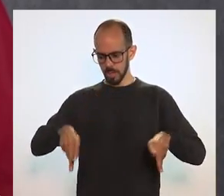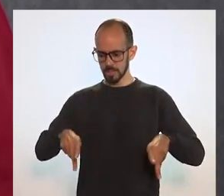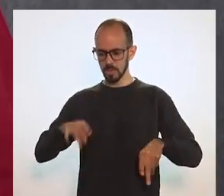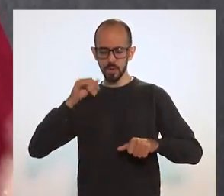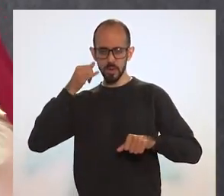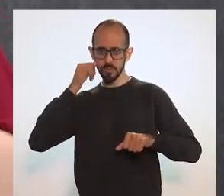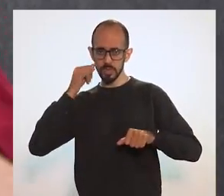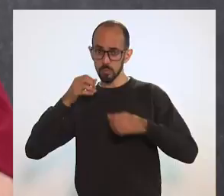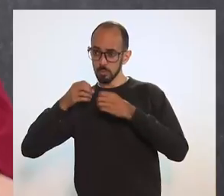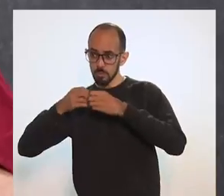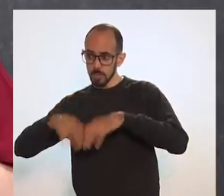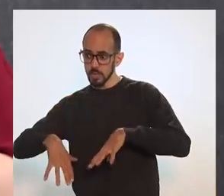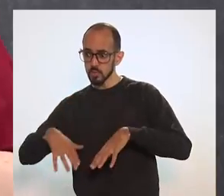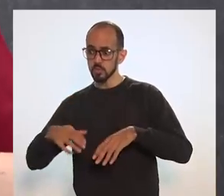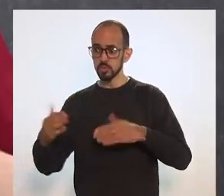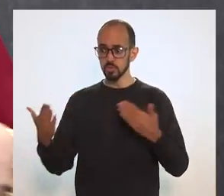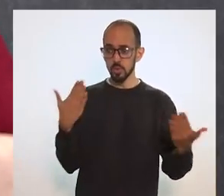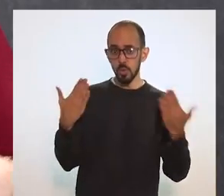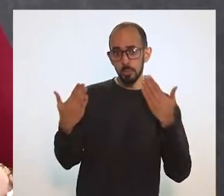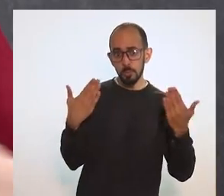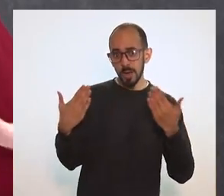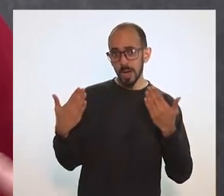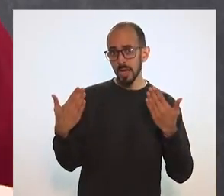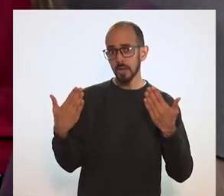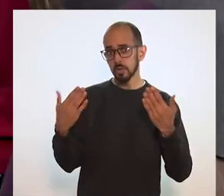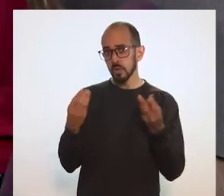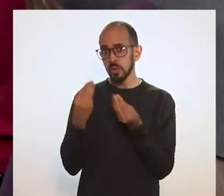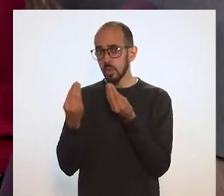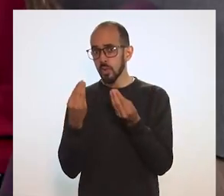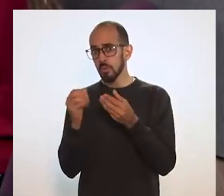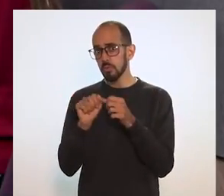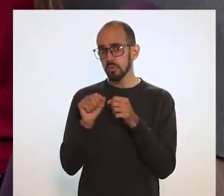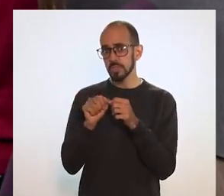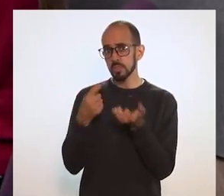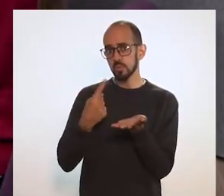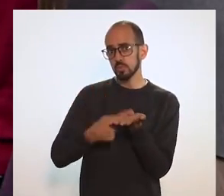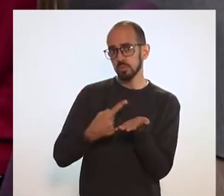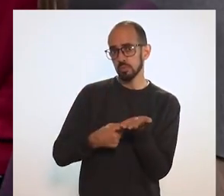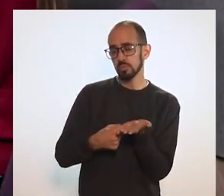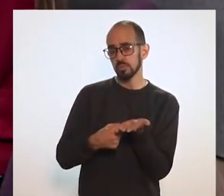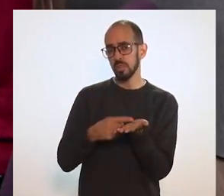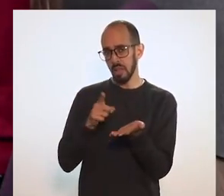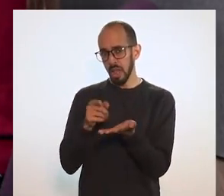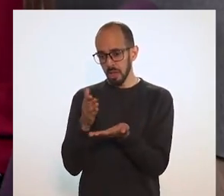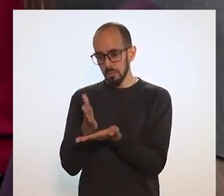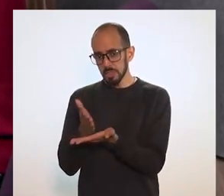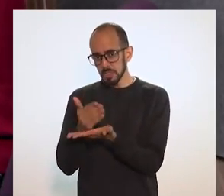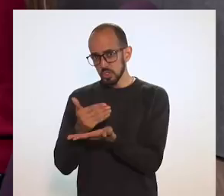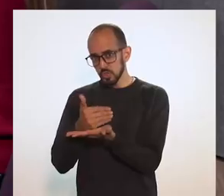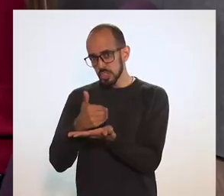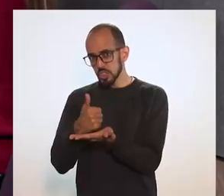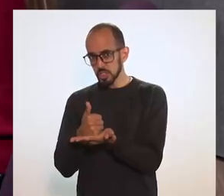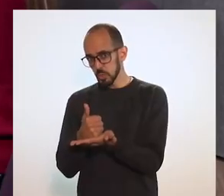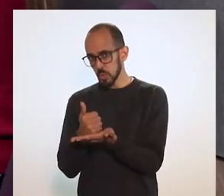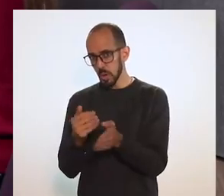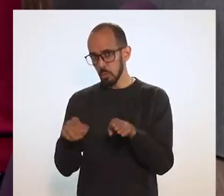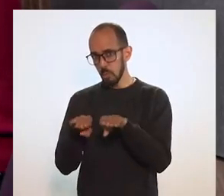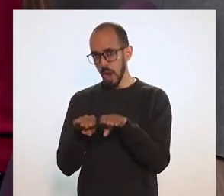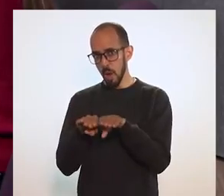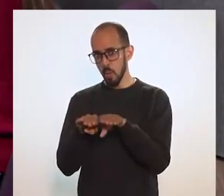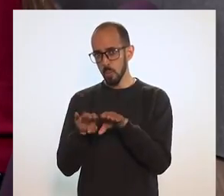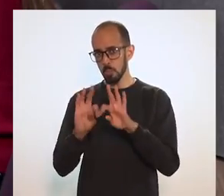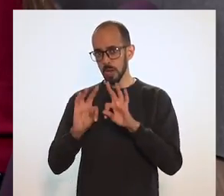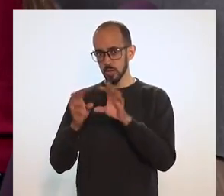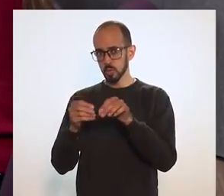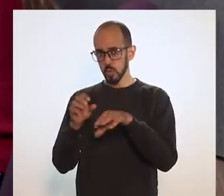local não seja privilegiada em relação à outra? Como é que funcionaria isso no consórcio? Isso seria dividido de forma